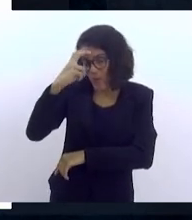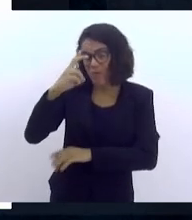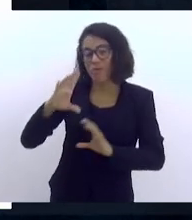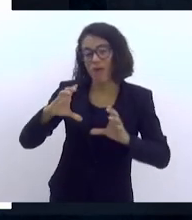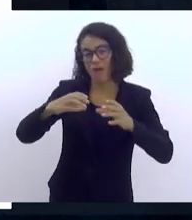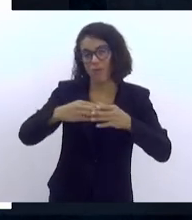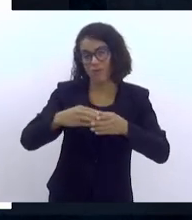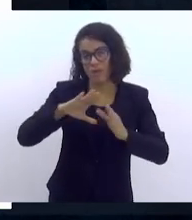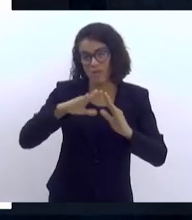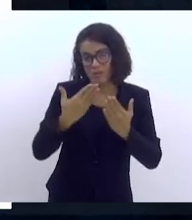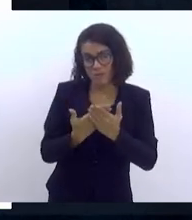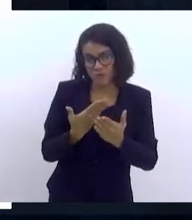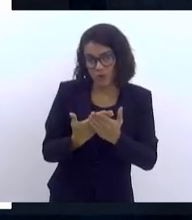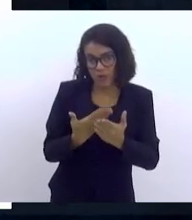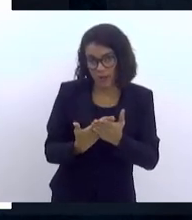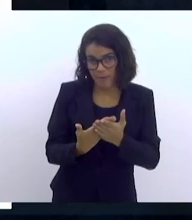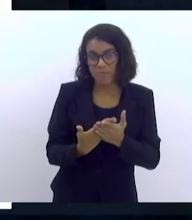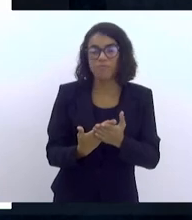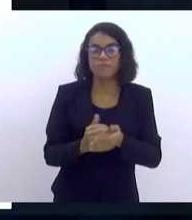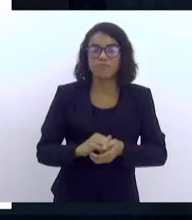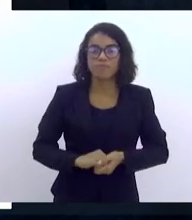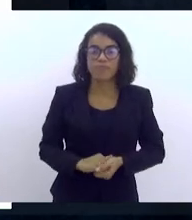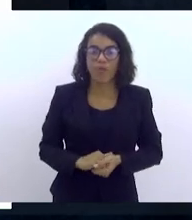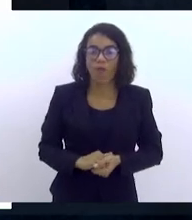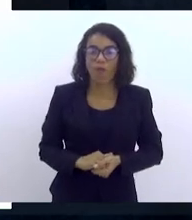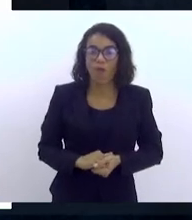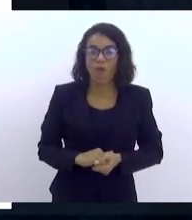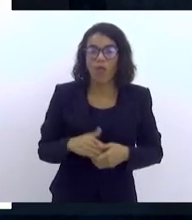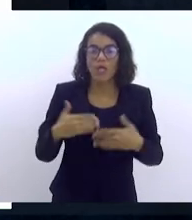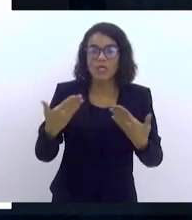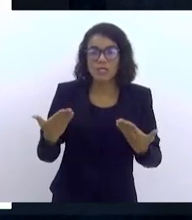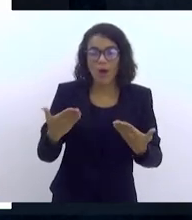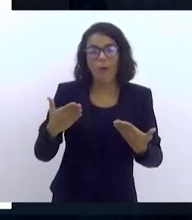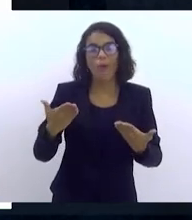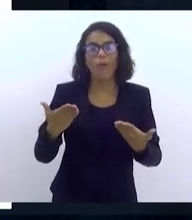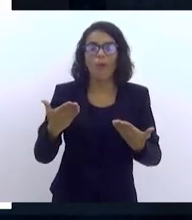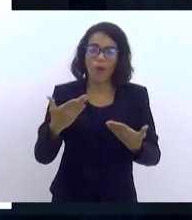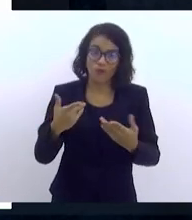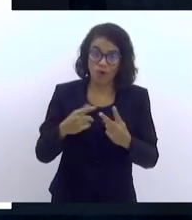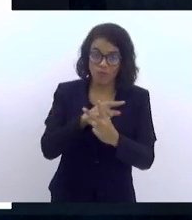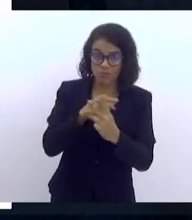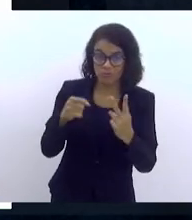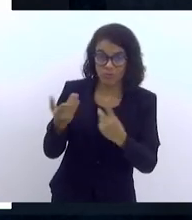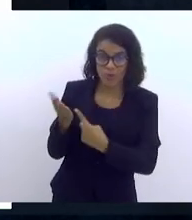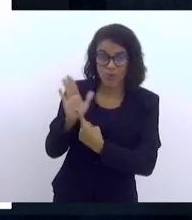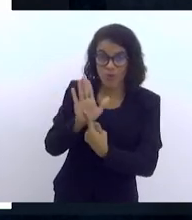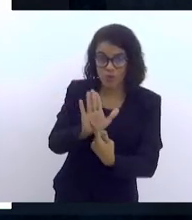numa perspectiva de cultura de paz. Então, eu vou trazer as duas coisas.